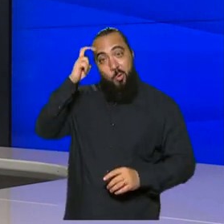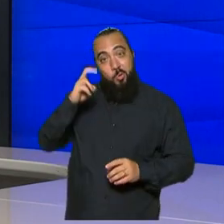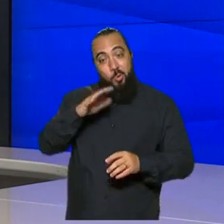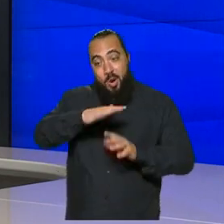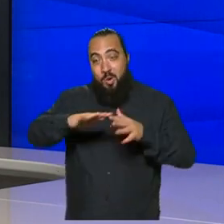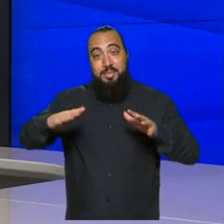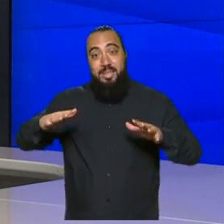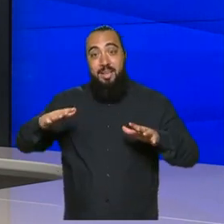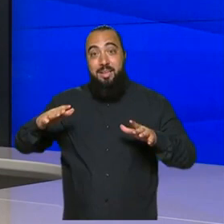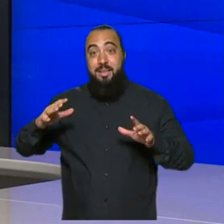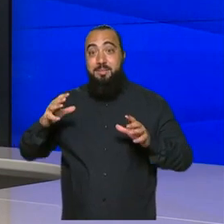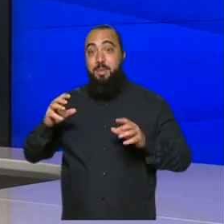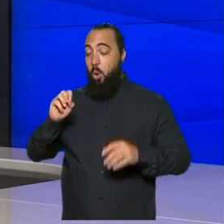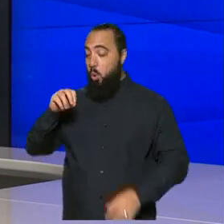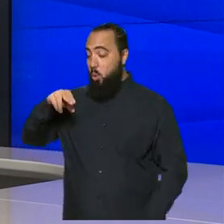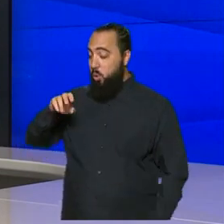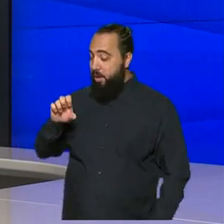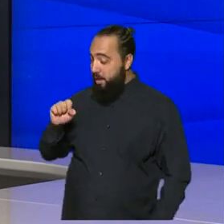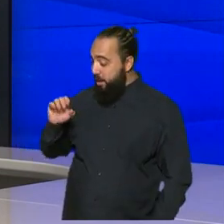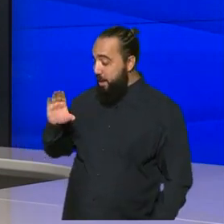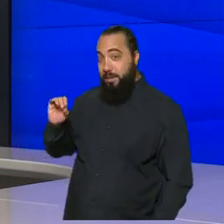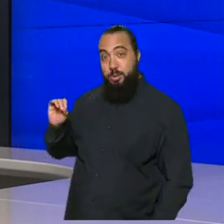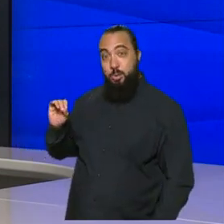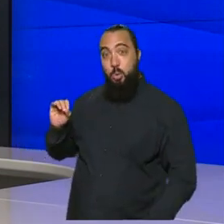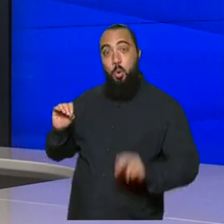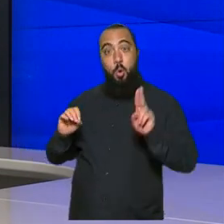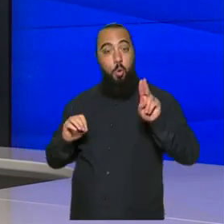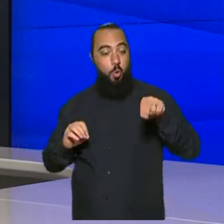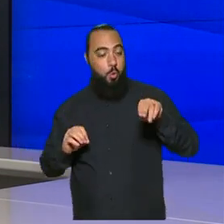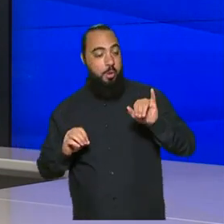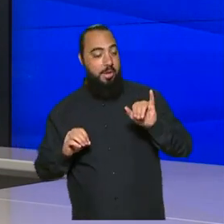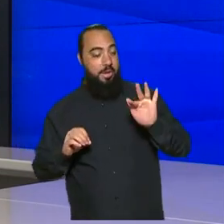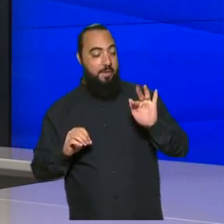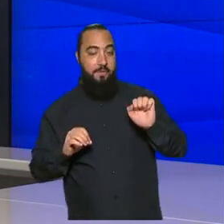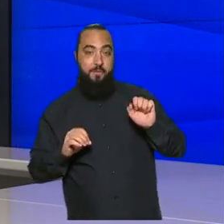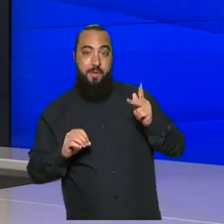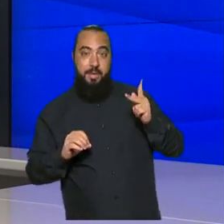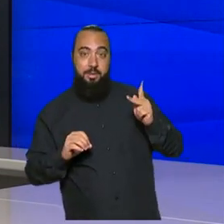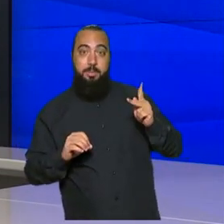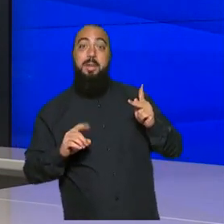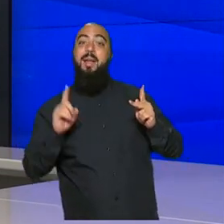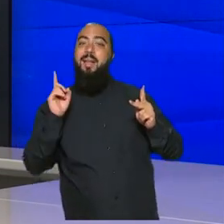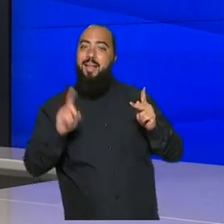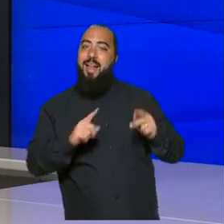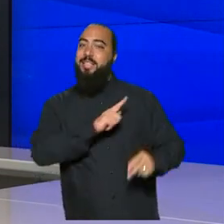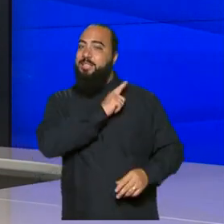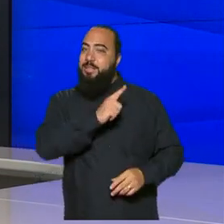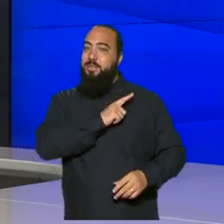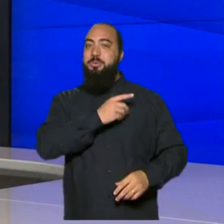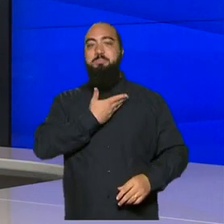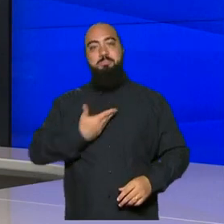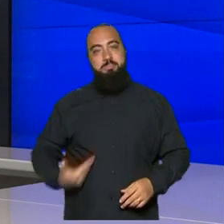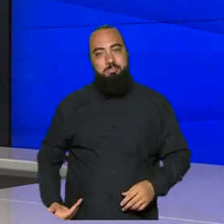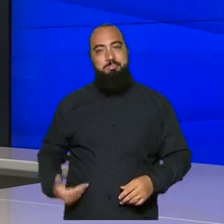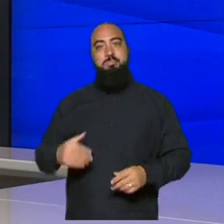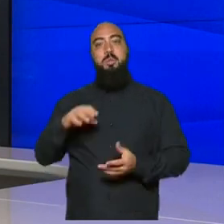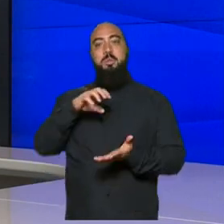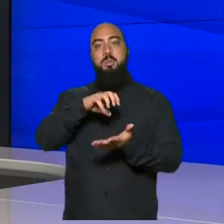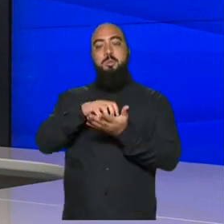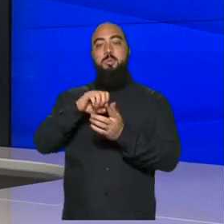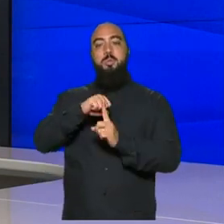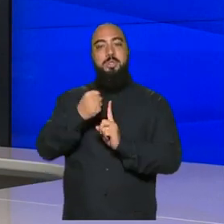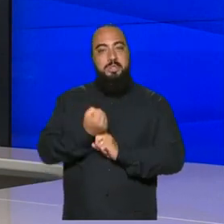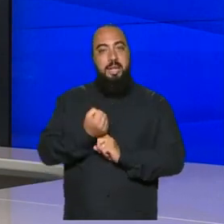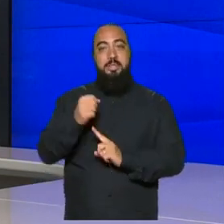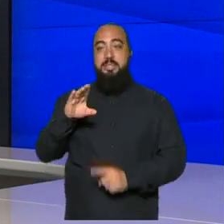com a Unesco e a Unifesp. E é uma rede de gestores públicos, sociedade civil e setor privado,